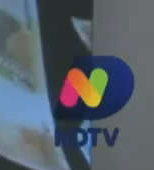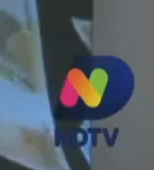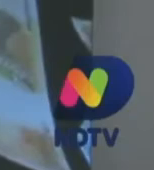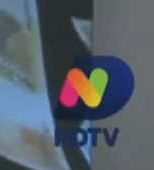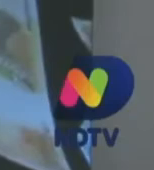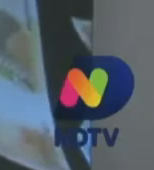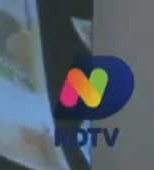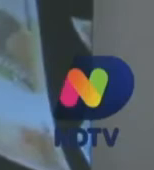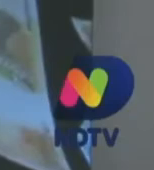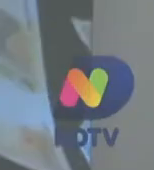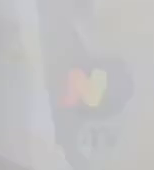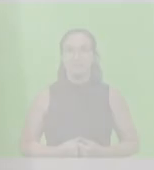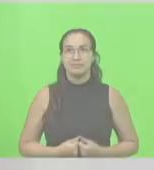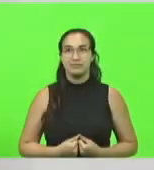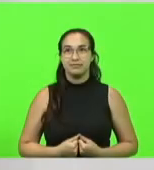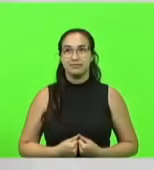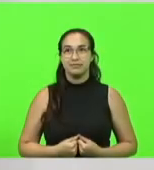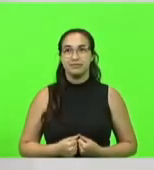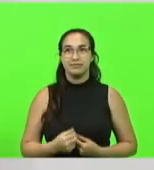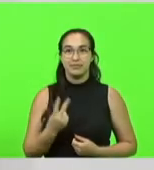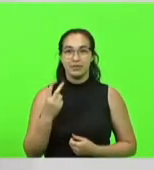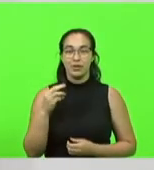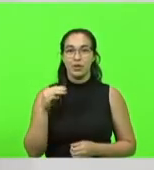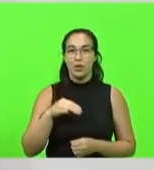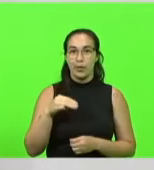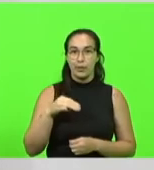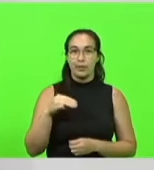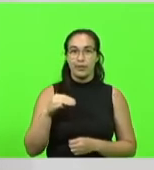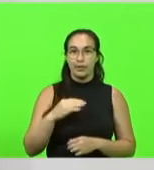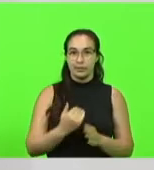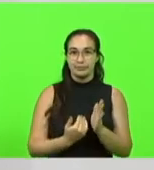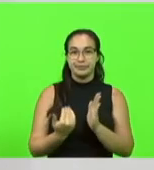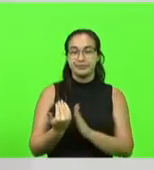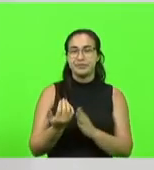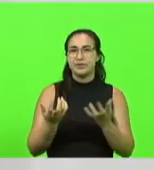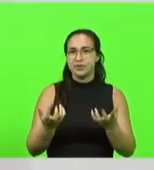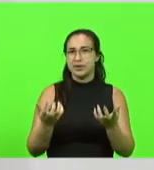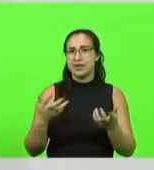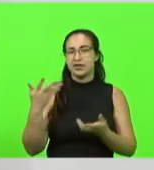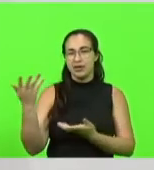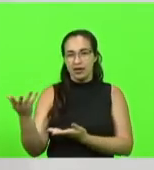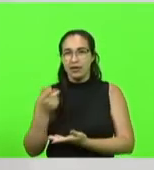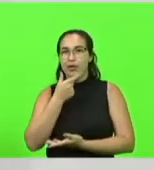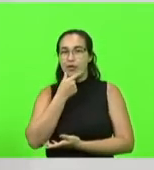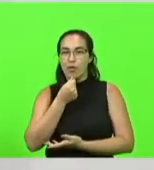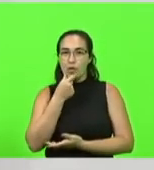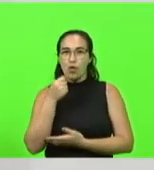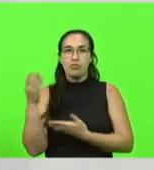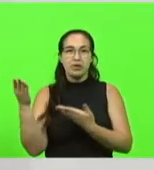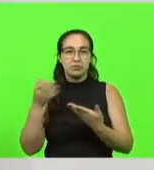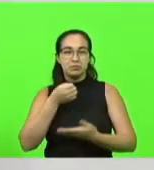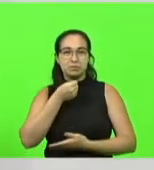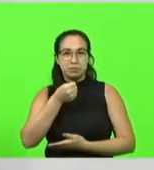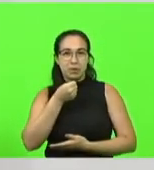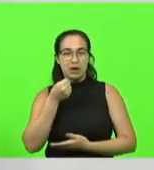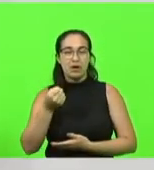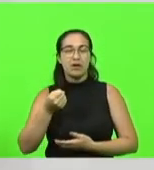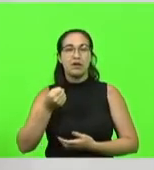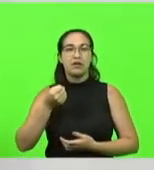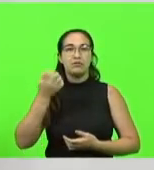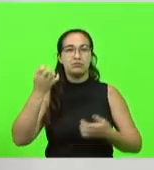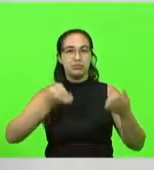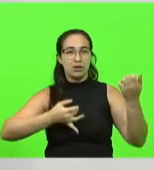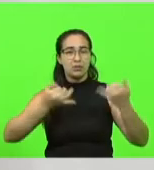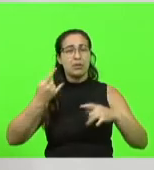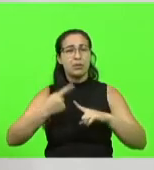presidente mais dois minutos para a vossa excelência eu fiz questão de trazer o Paulo Alceu aqui deputado Silvio exatamente porque eu gostei